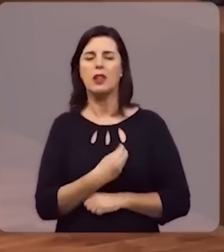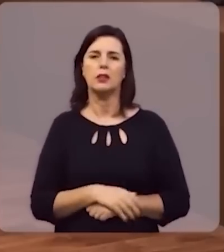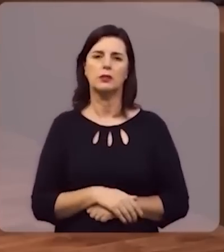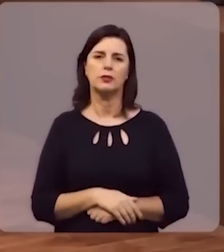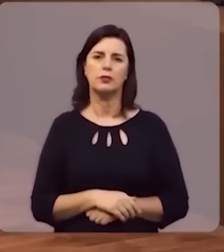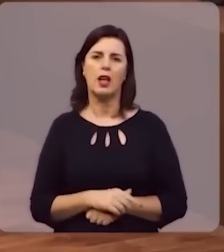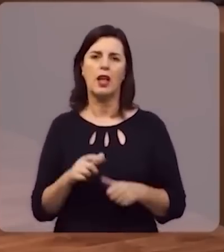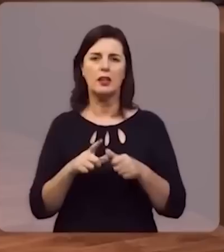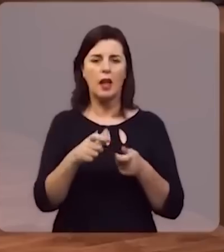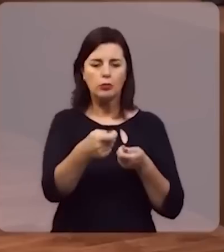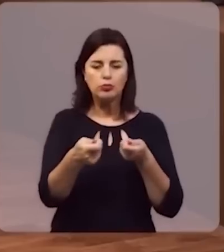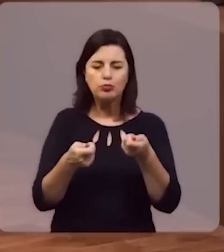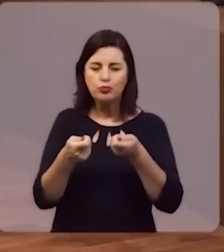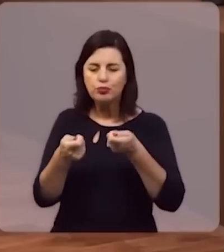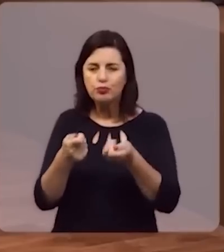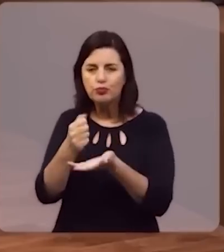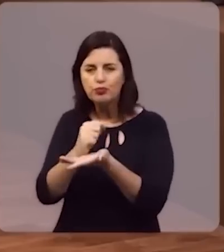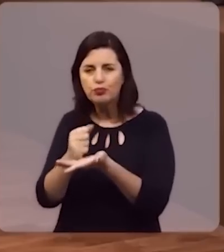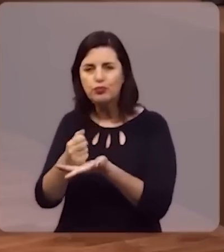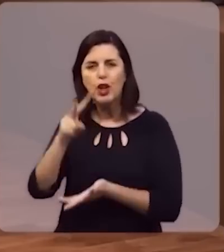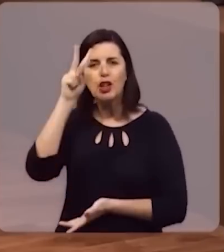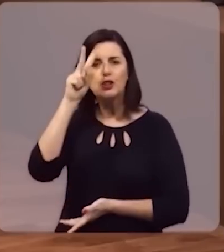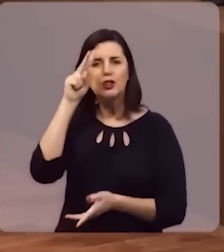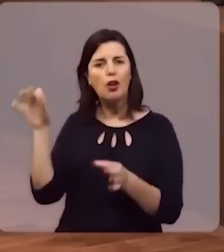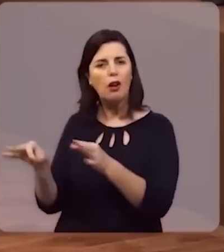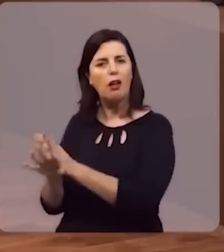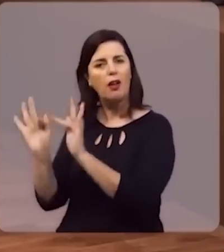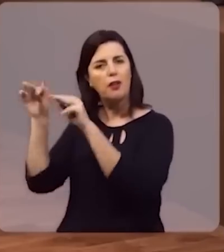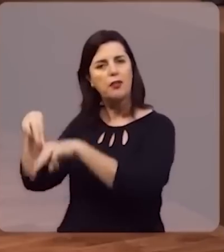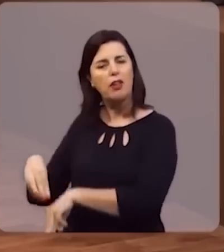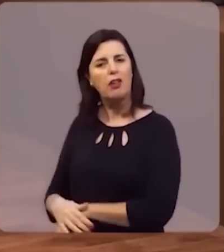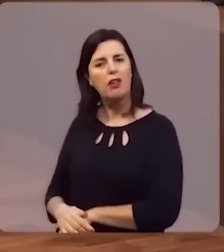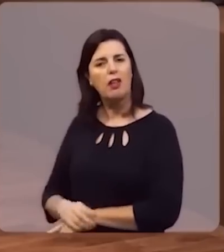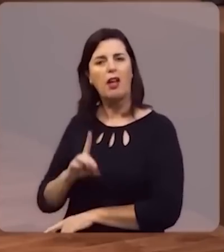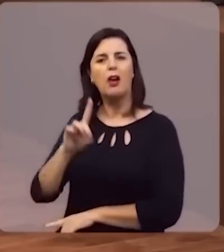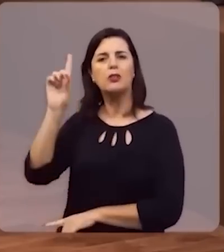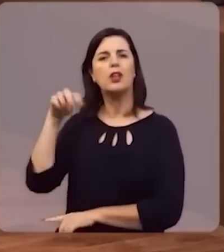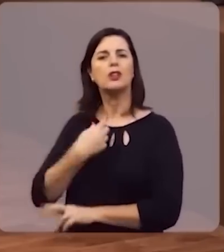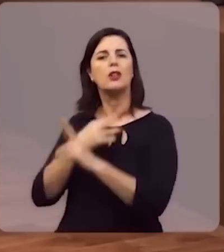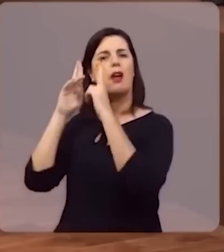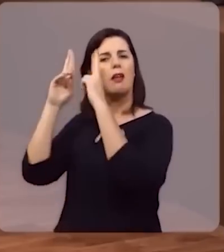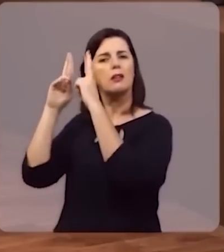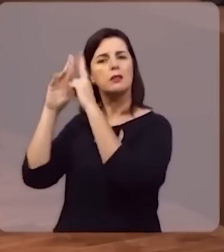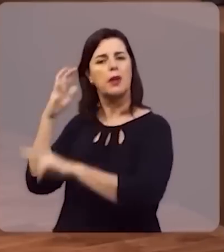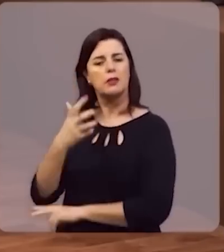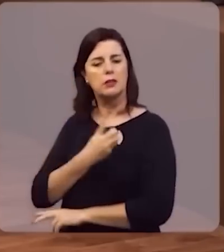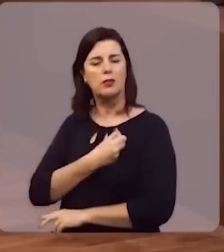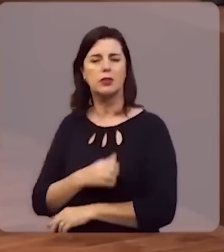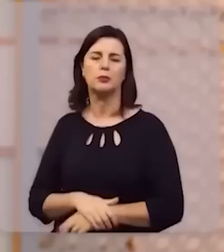Ele está conduzindo a história a uma consumação. Ele é o Deus da nossa esperança. Ele é o Deus da nossa